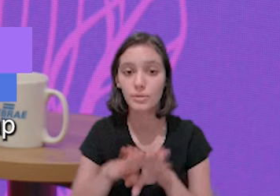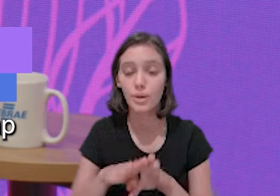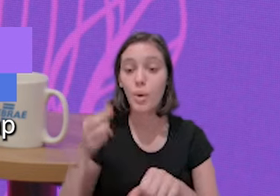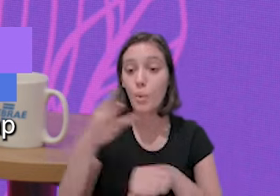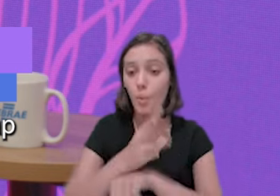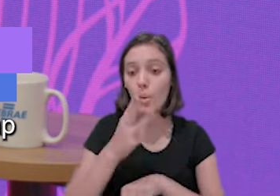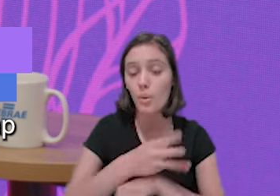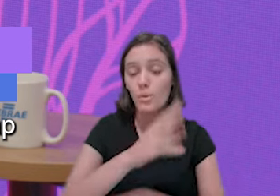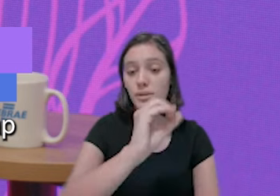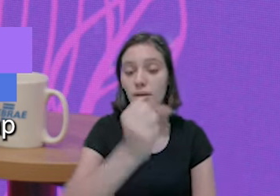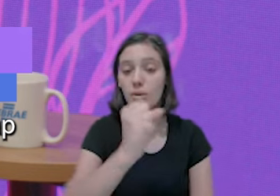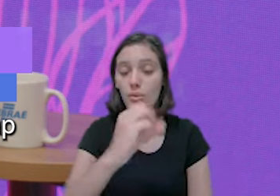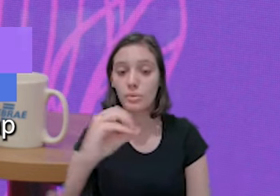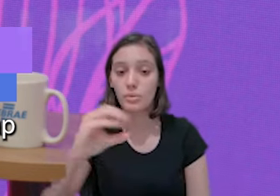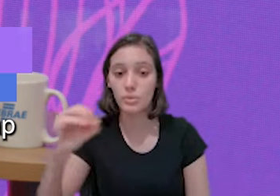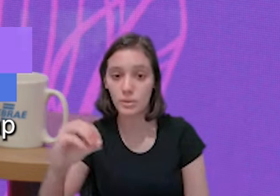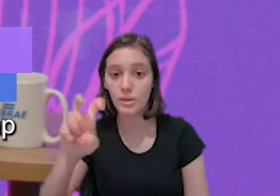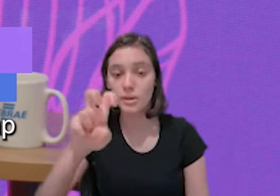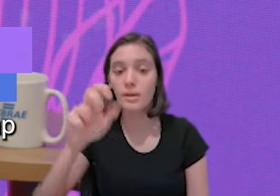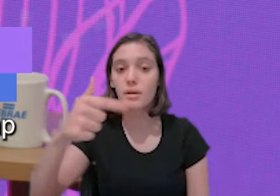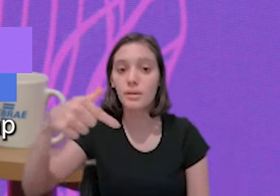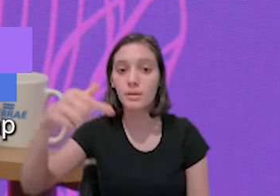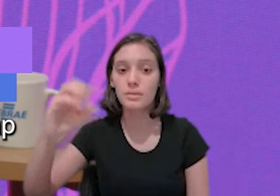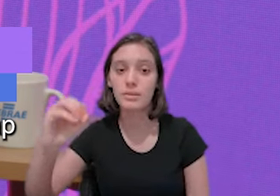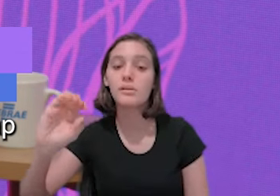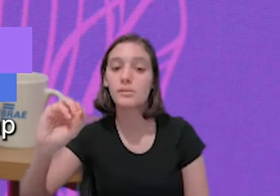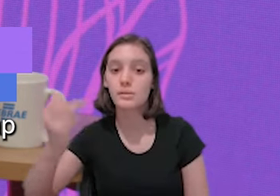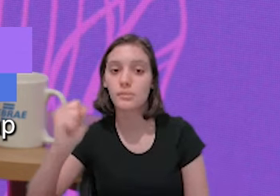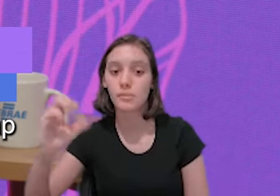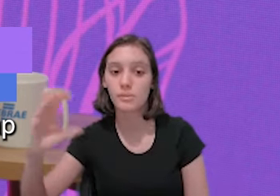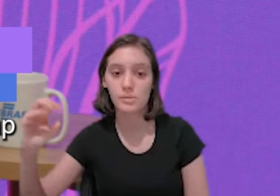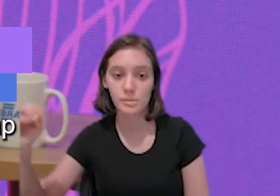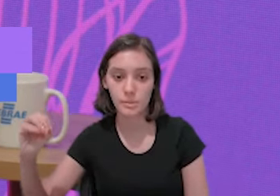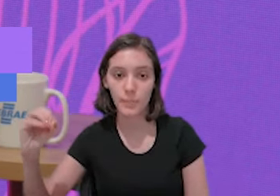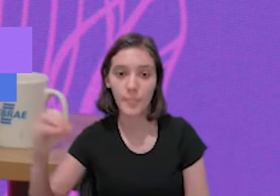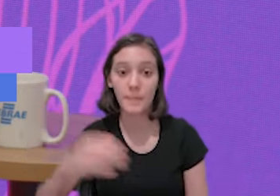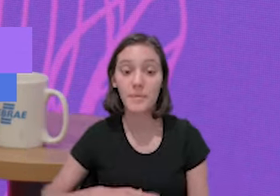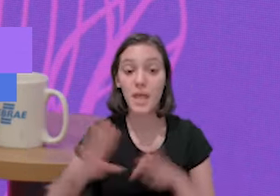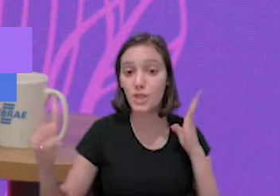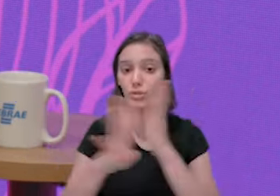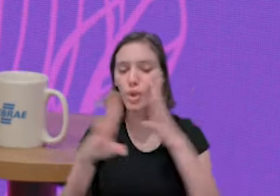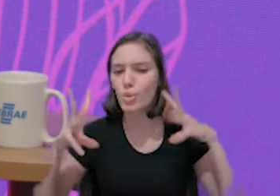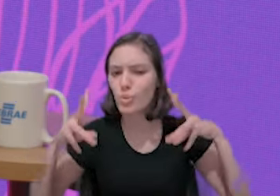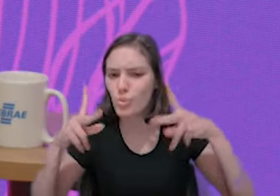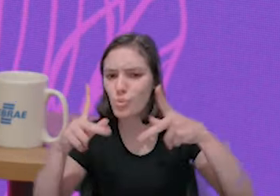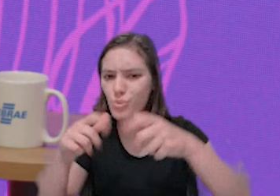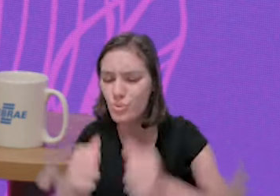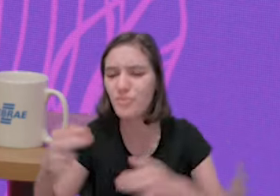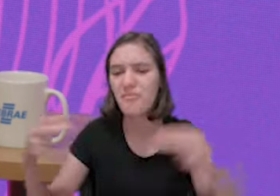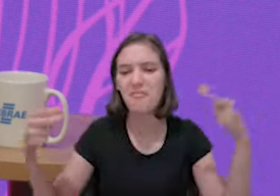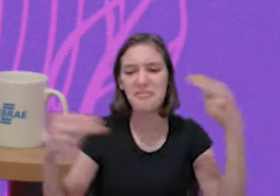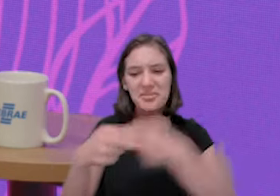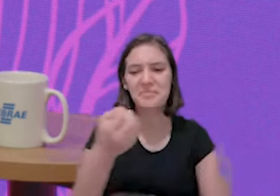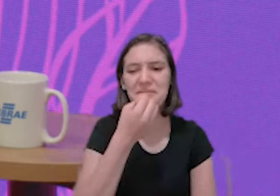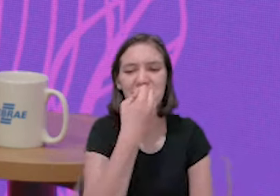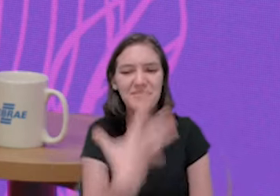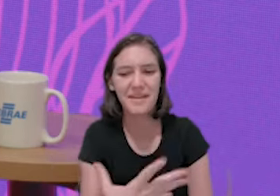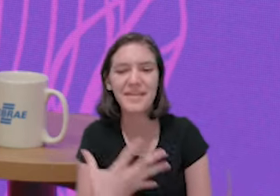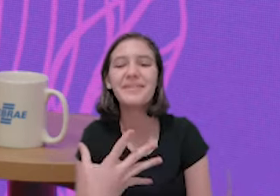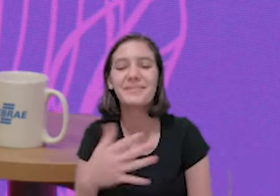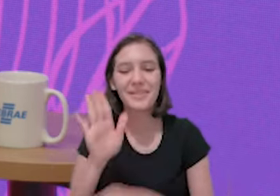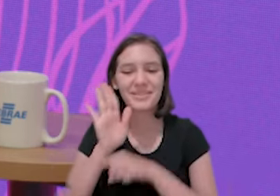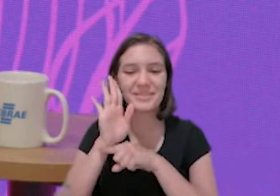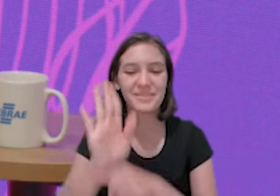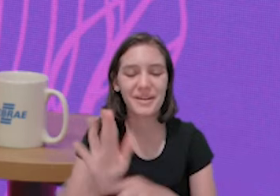pode também mandar um WhatsApp para o 0800 570 0800 e descobrir o que tem de